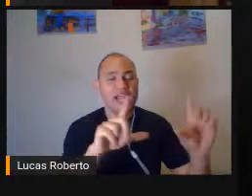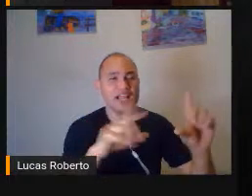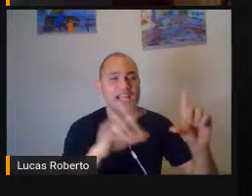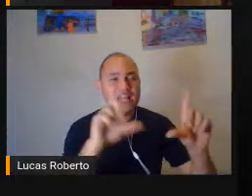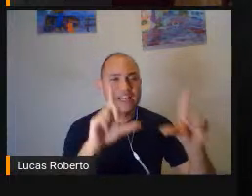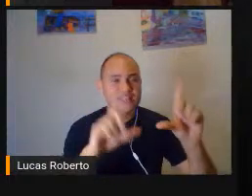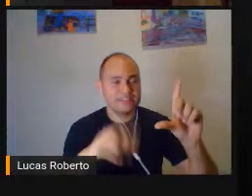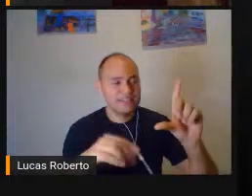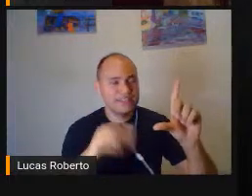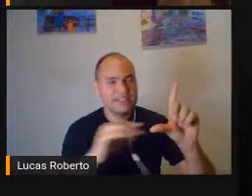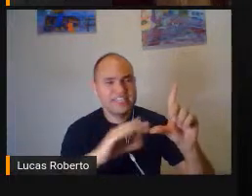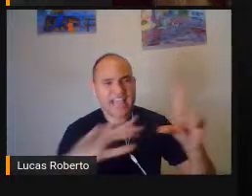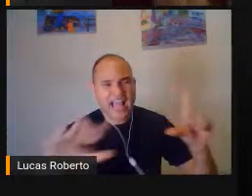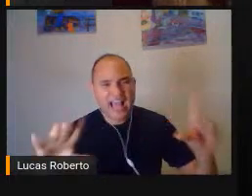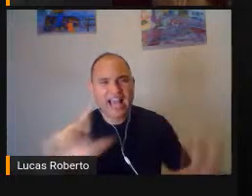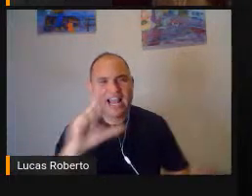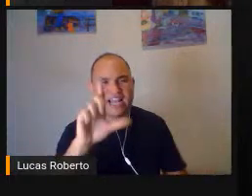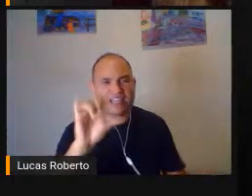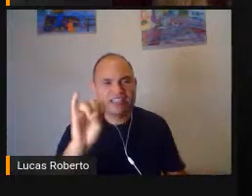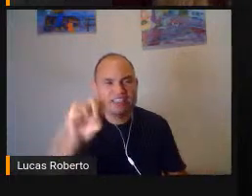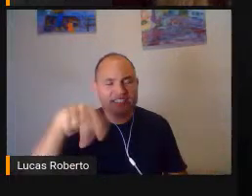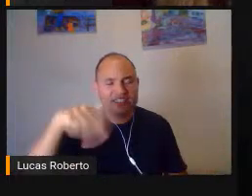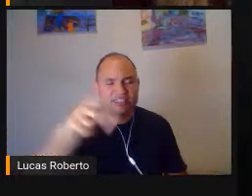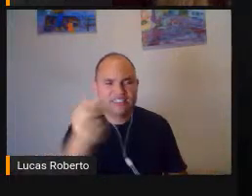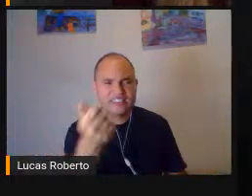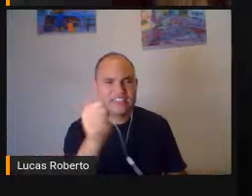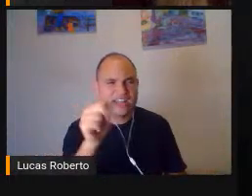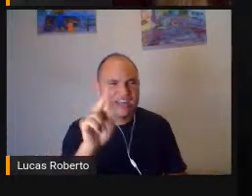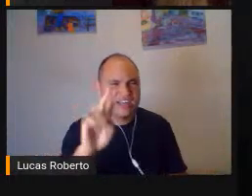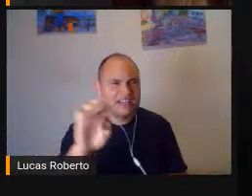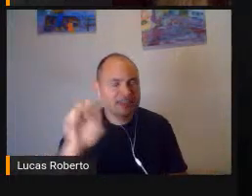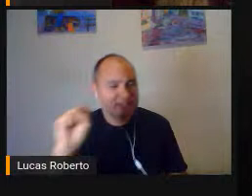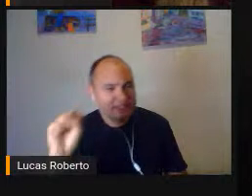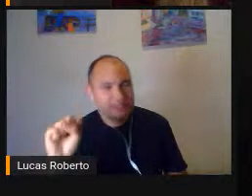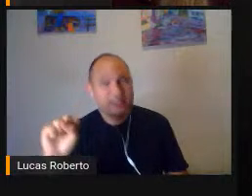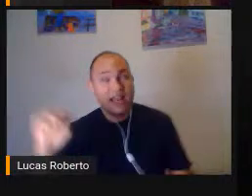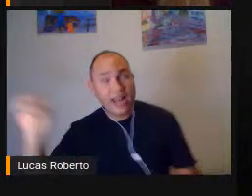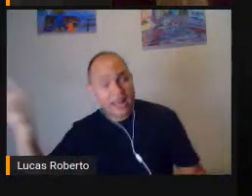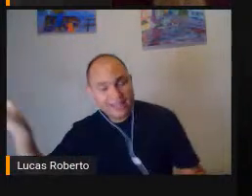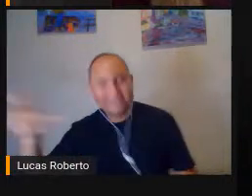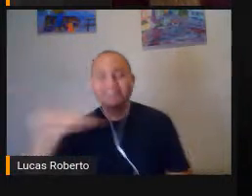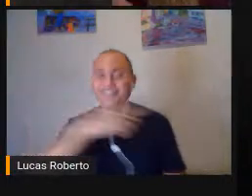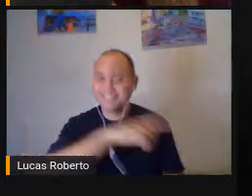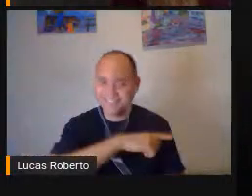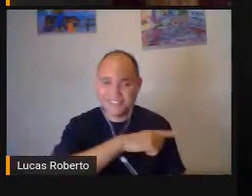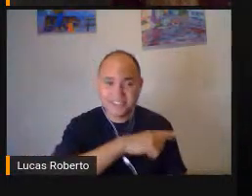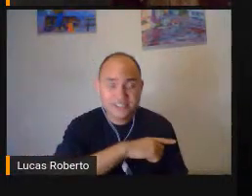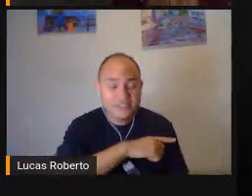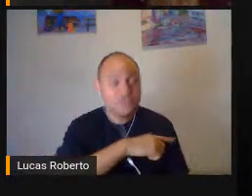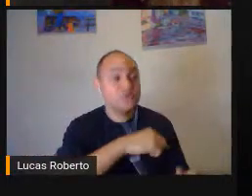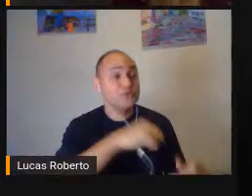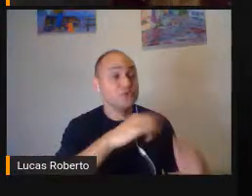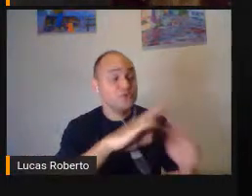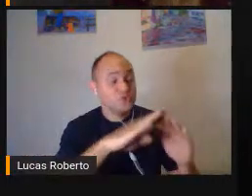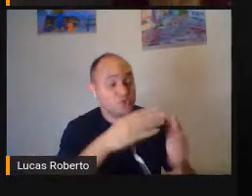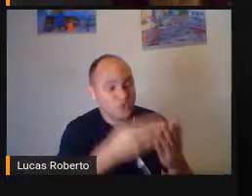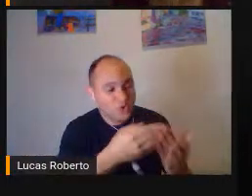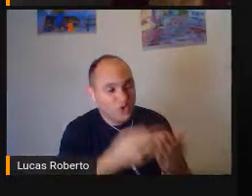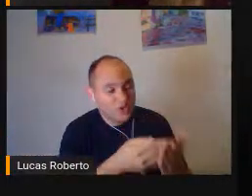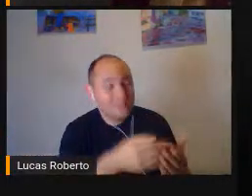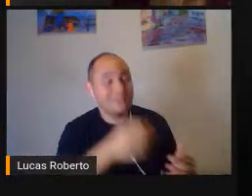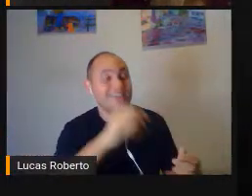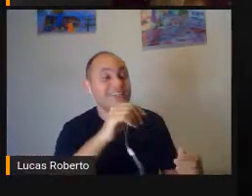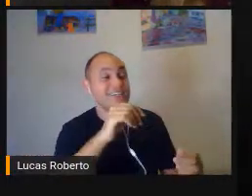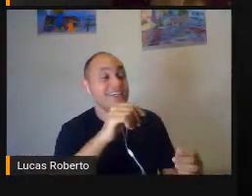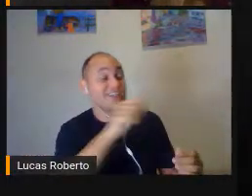Então os próprios estudantes Fizeram uma oficina De gravação De livros falados E a escola Montou um pequeno estúdio Para não